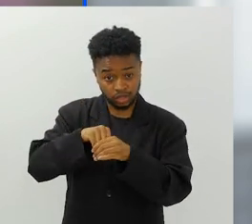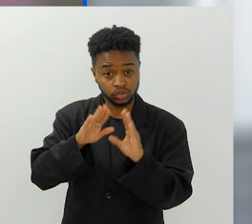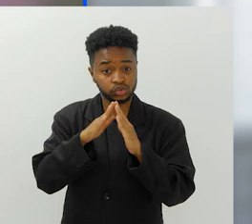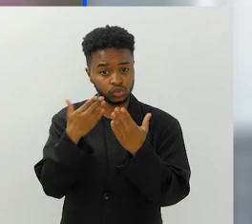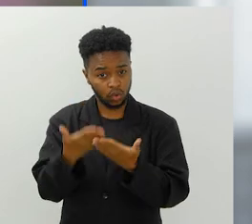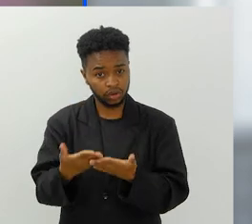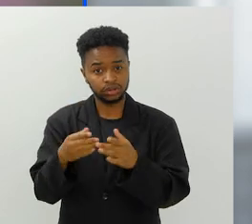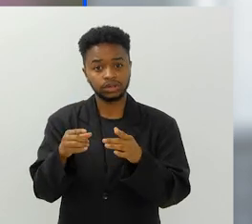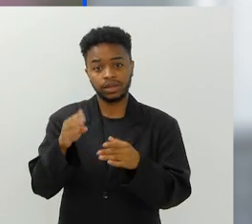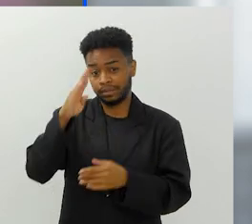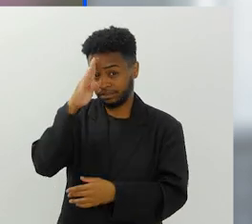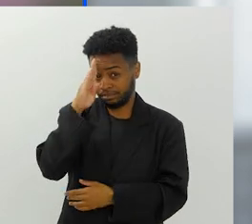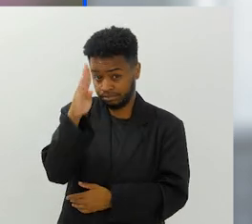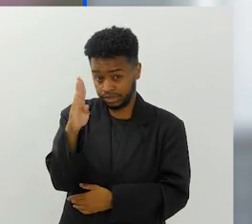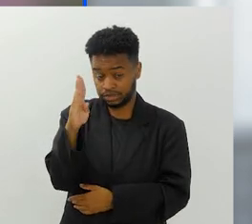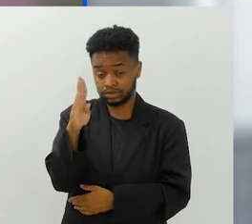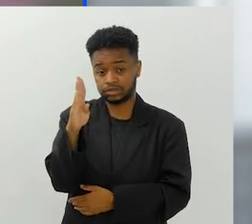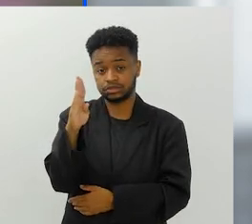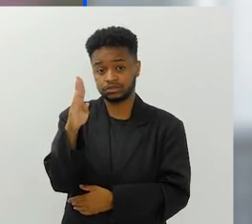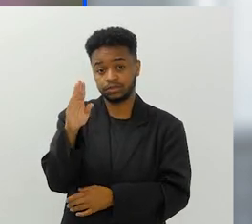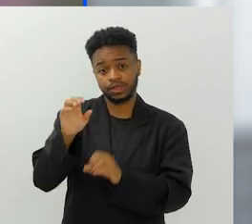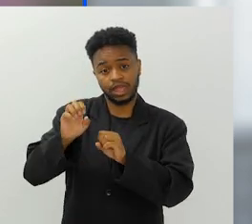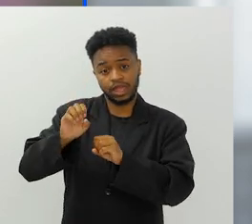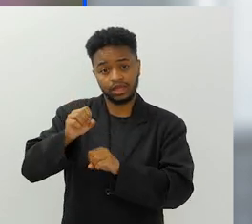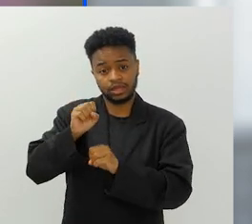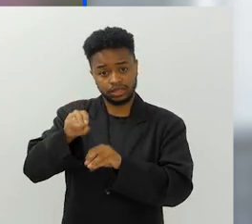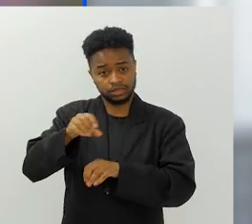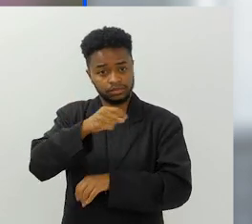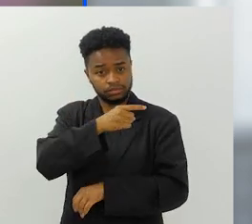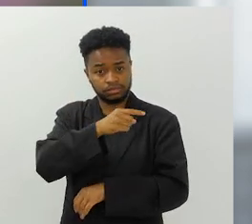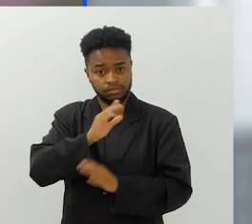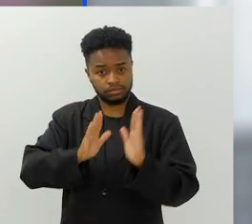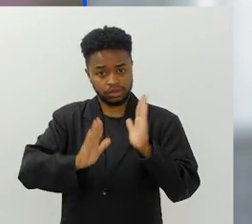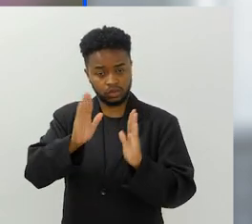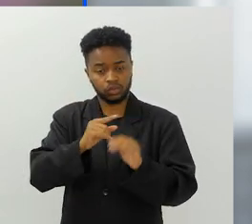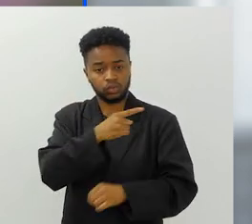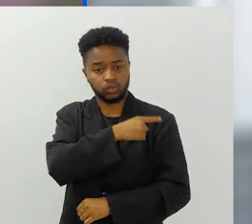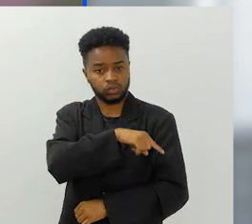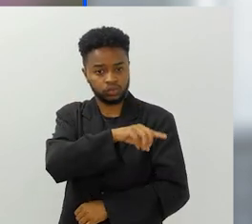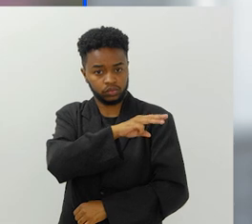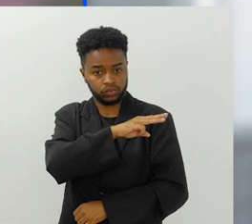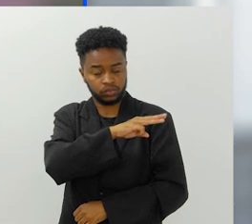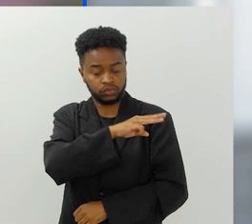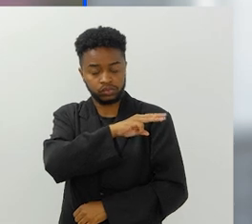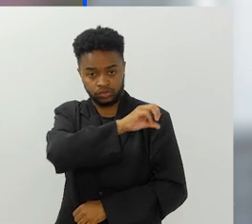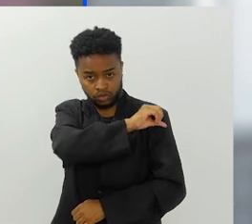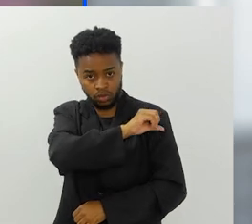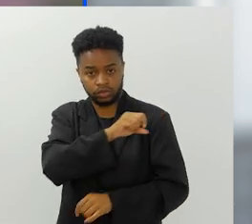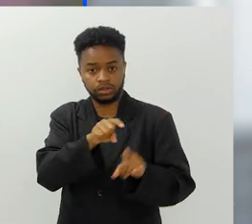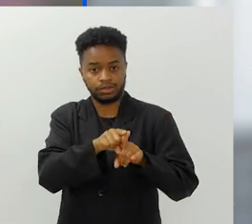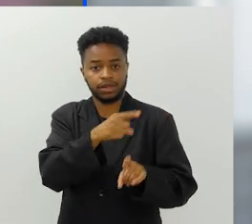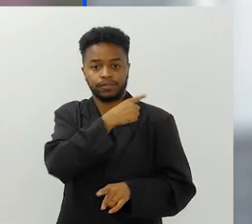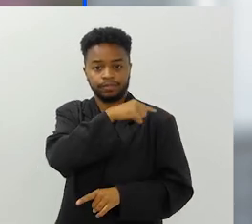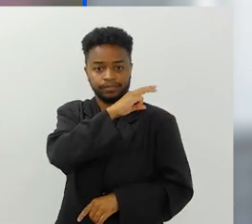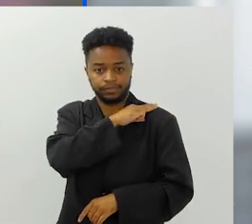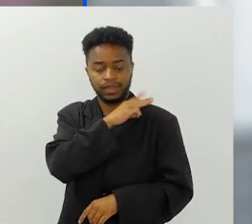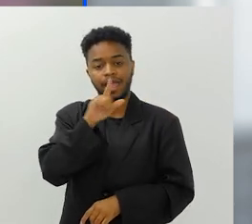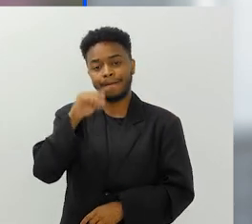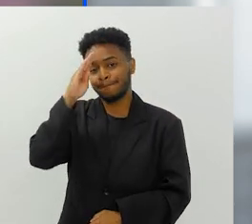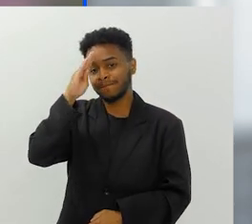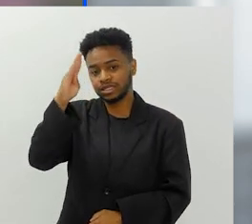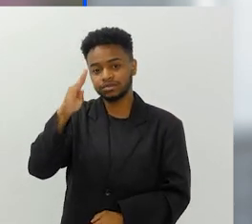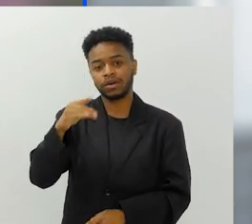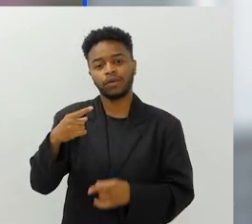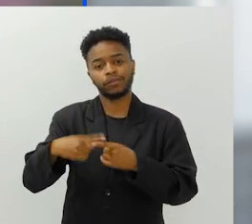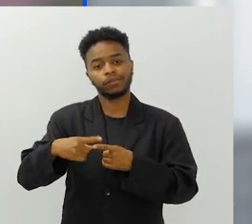escolas, principalmente, eu diria, de ensino fundamental e médio, é essencial para